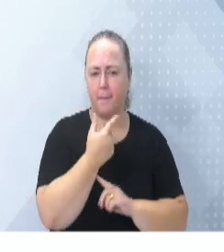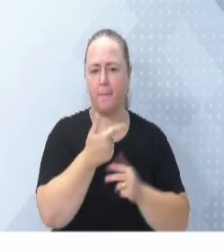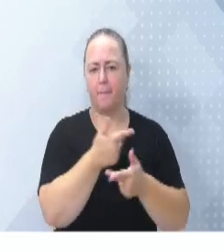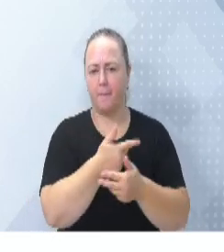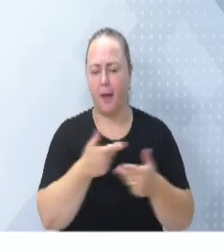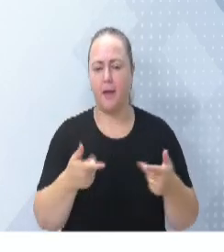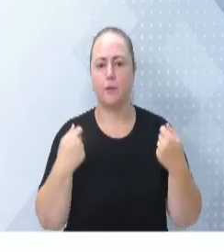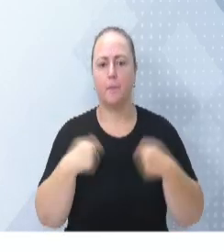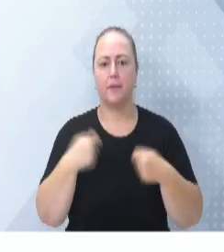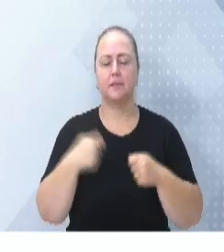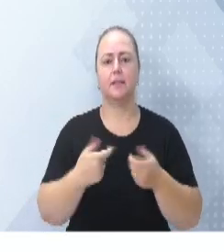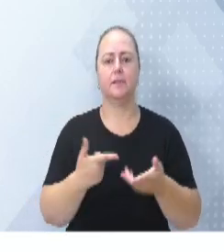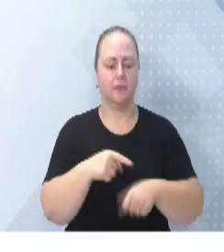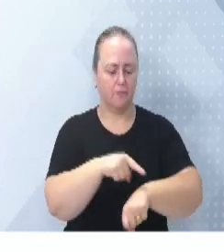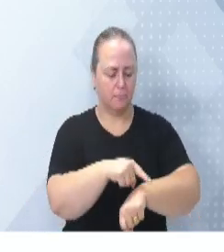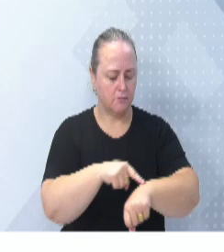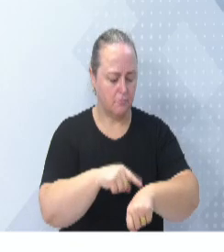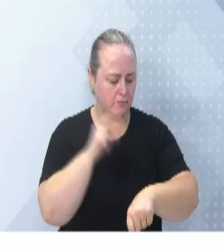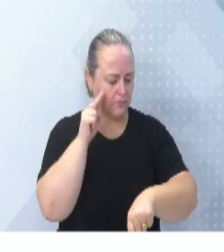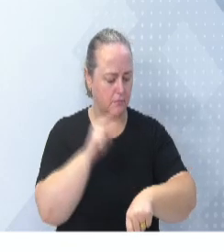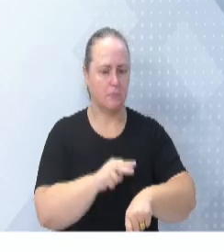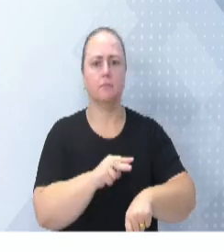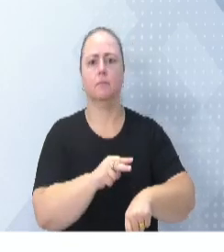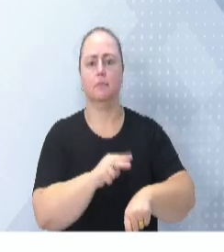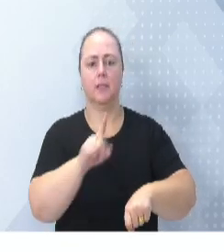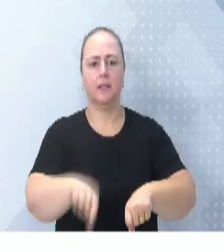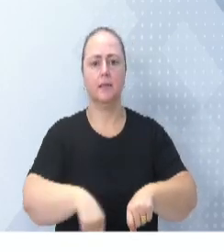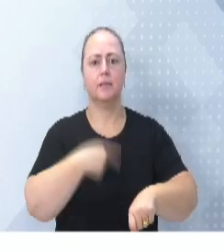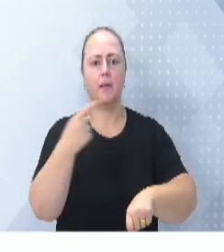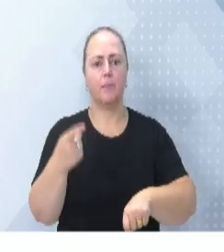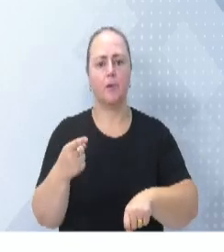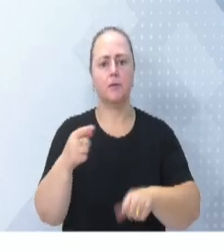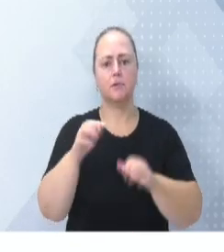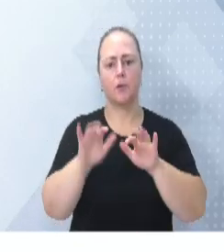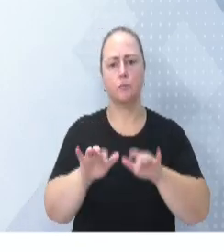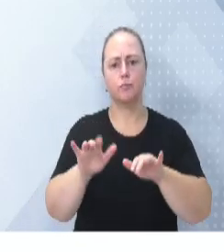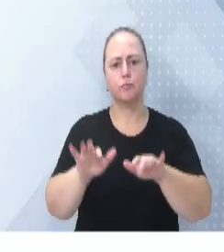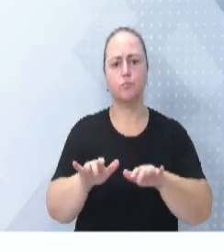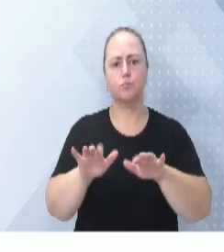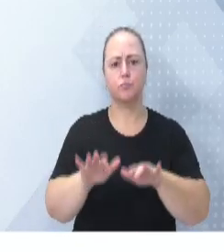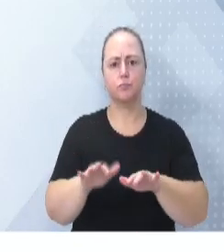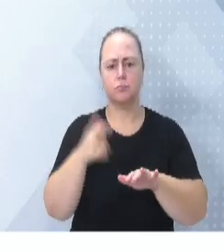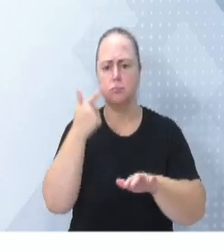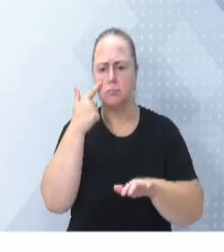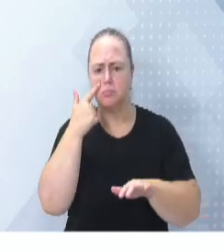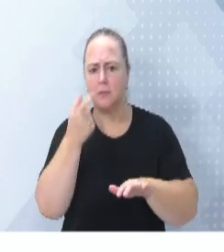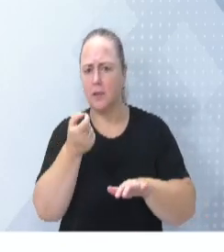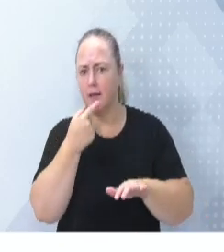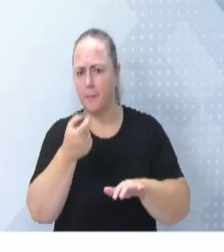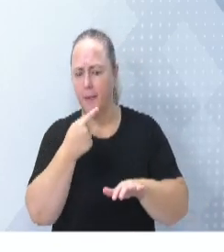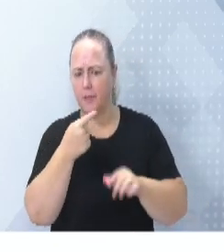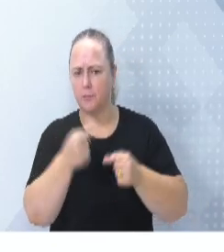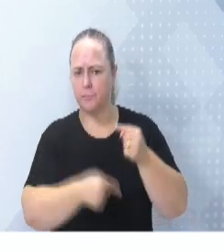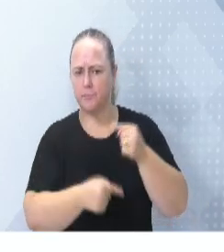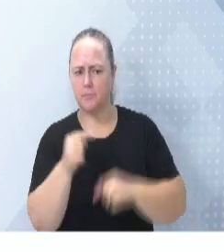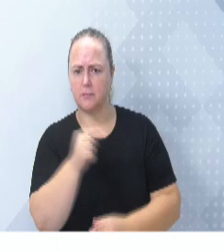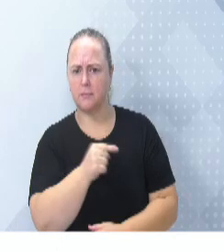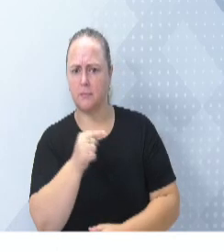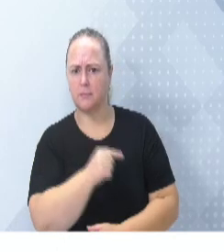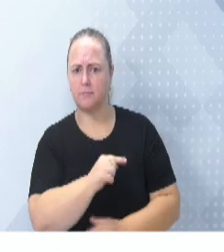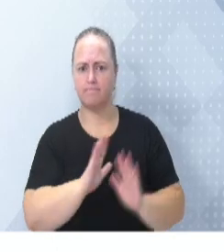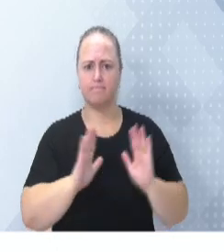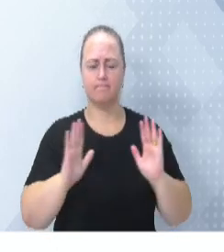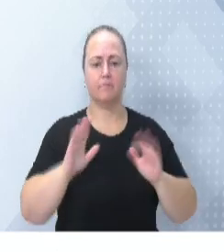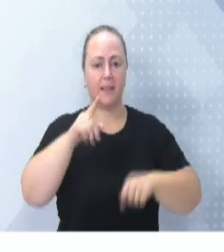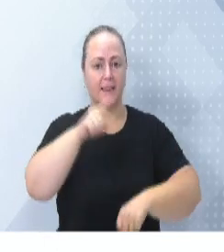você precisa checar a pulseira, dessa forma já há a prescrição online, você checa o medicamento, se o medicamento não pertence àquele paciente,